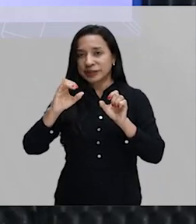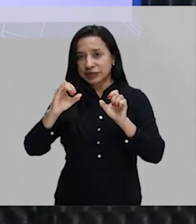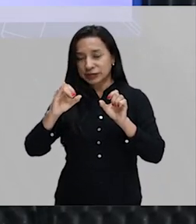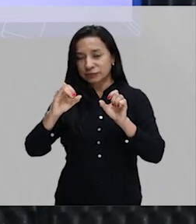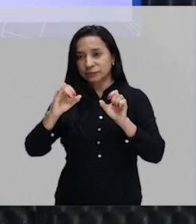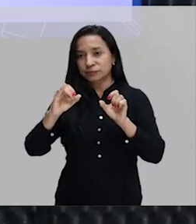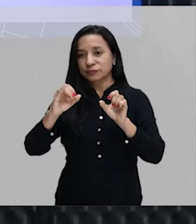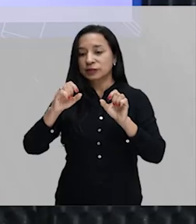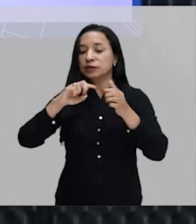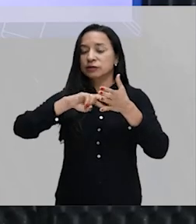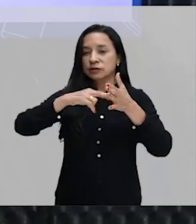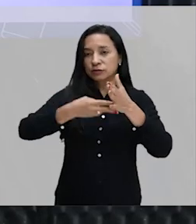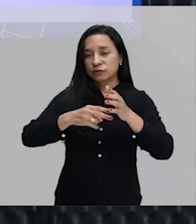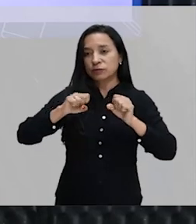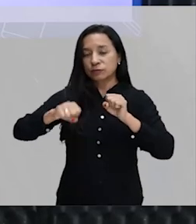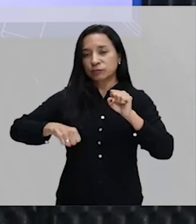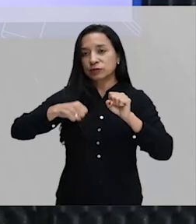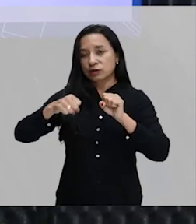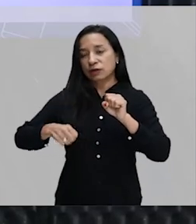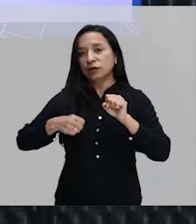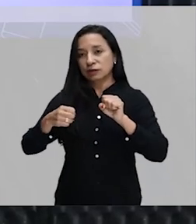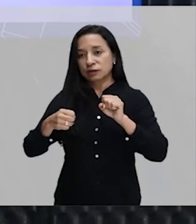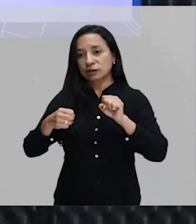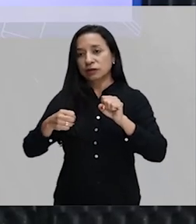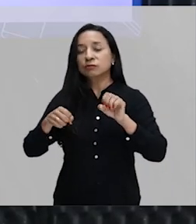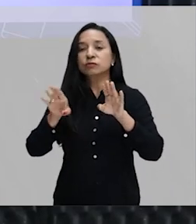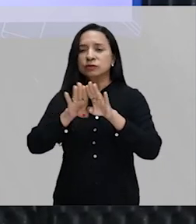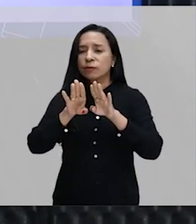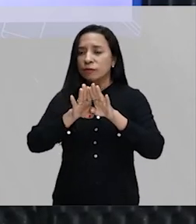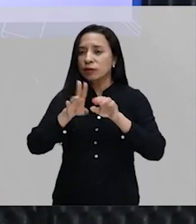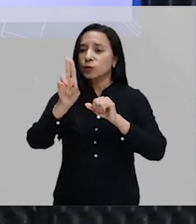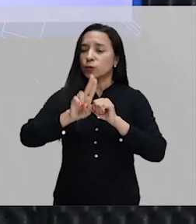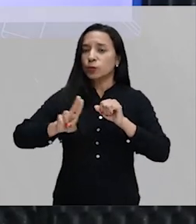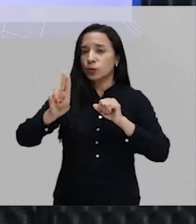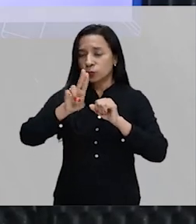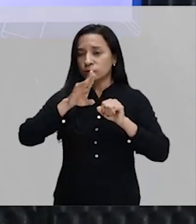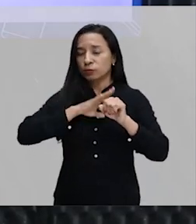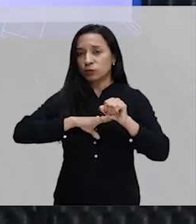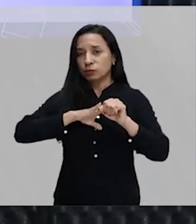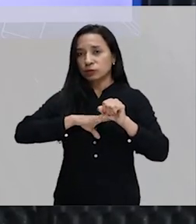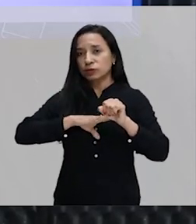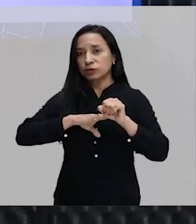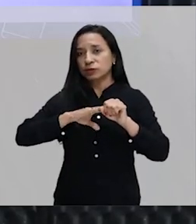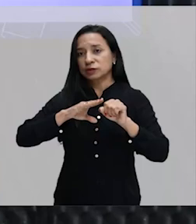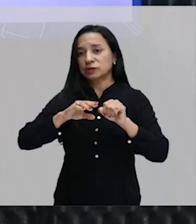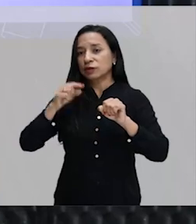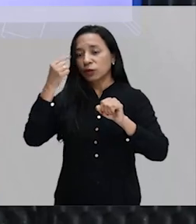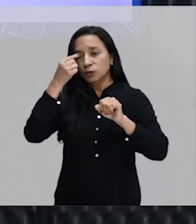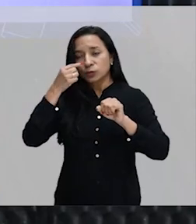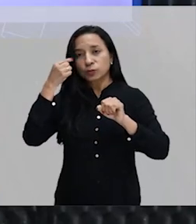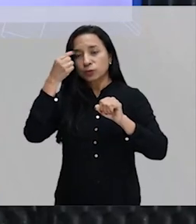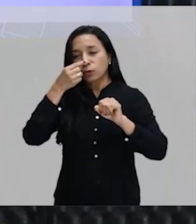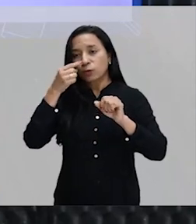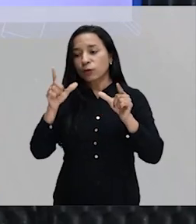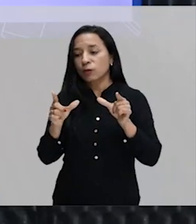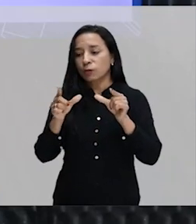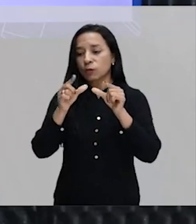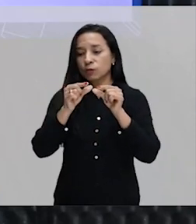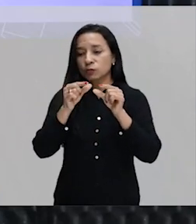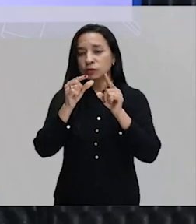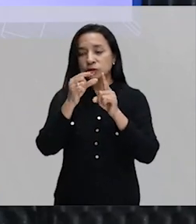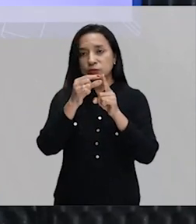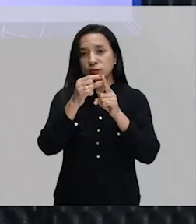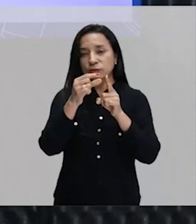bicicleta em inglês, tá? A gente também usa o mesmo termo bici para reduzir a palavra bicicleta em